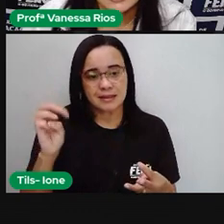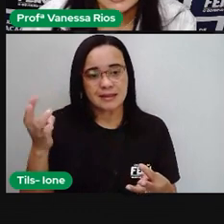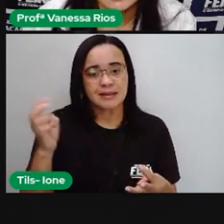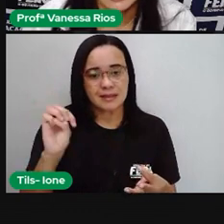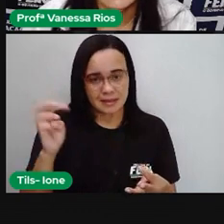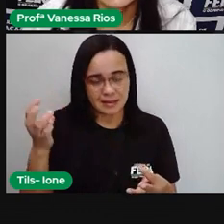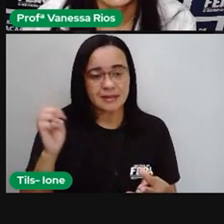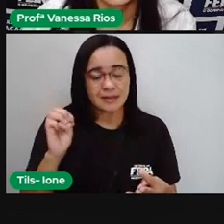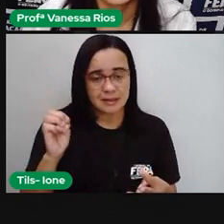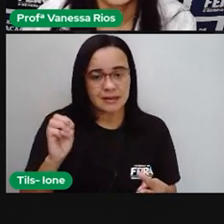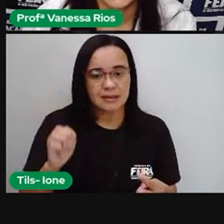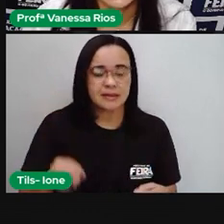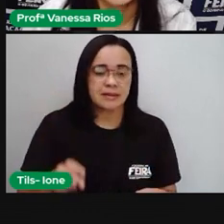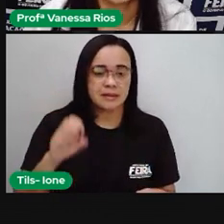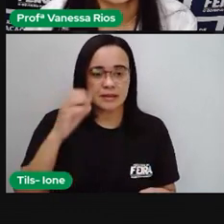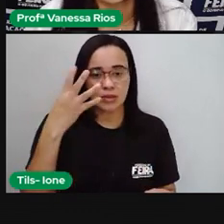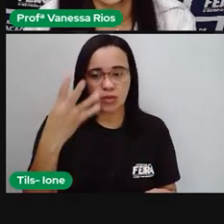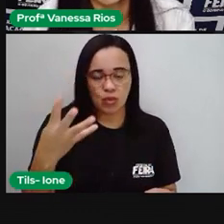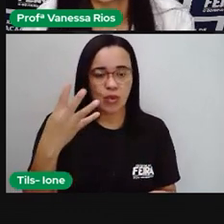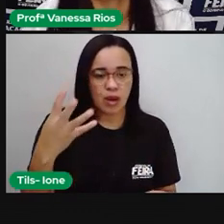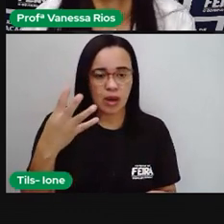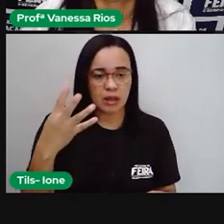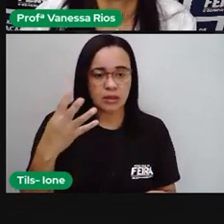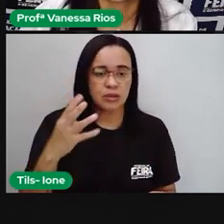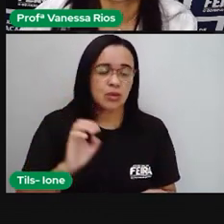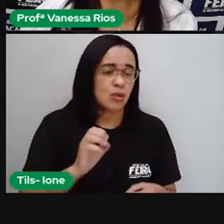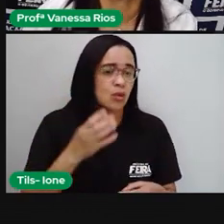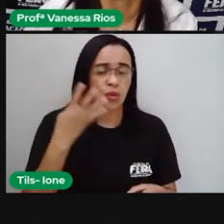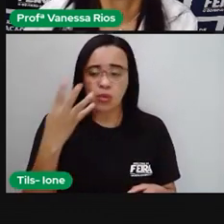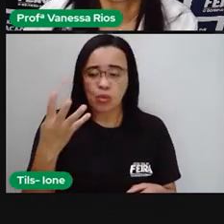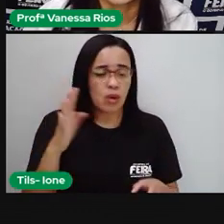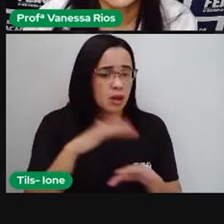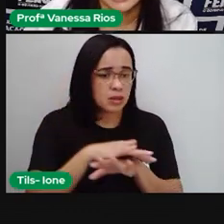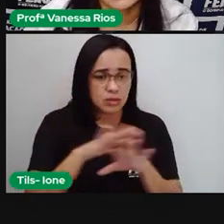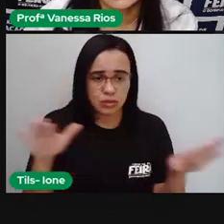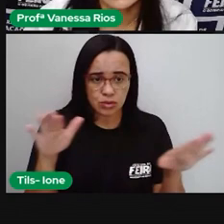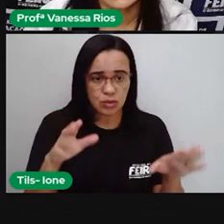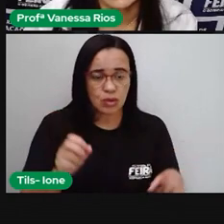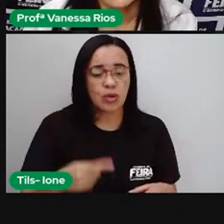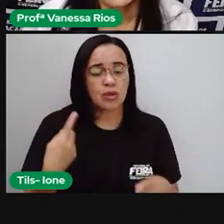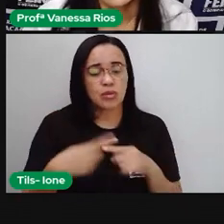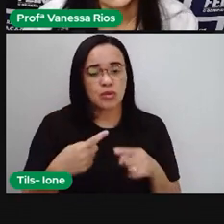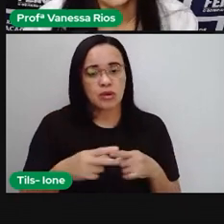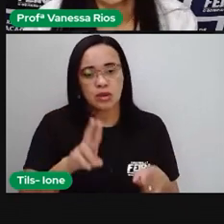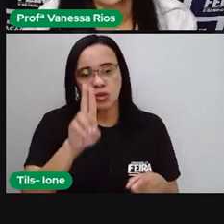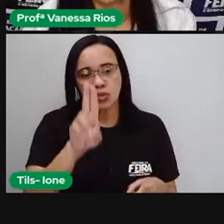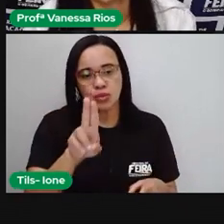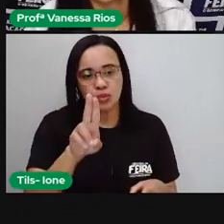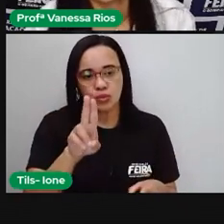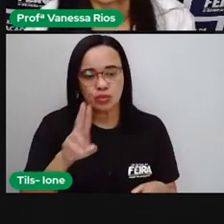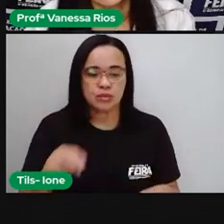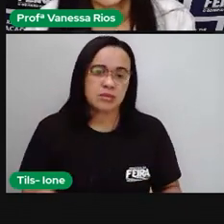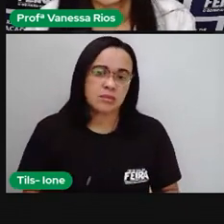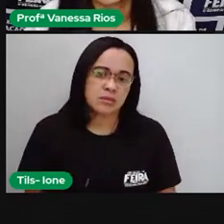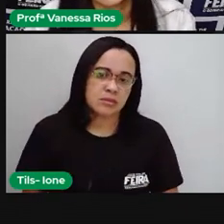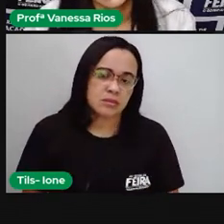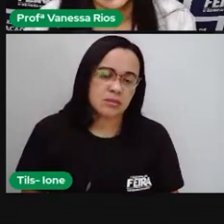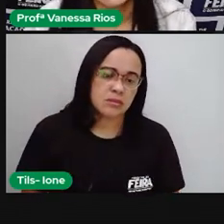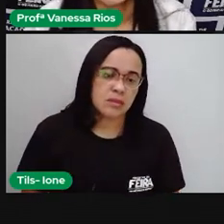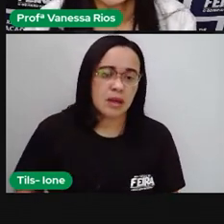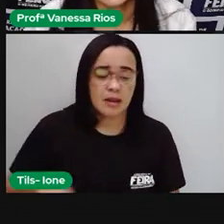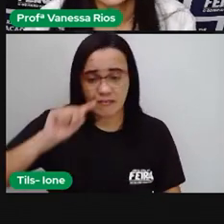nas dezenas. E o quatro vale só quatro, porque representa unidades. E aí vem a vírgula.